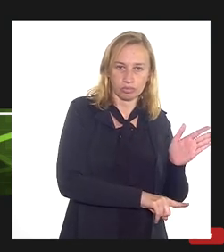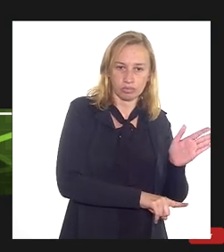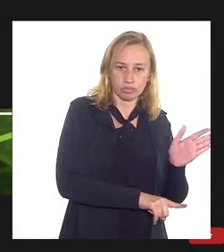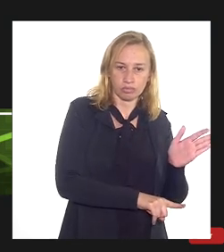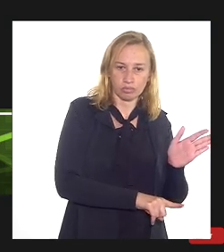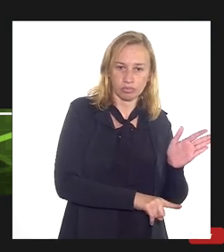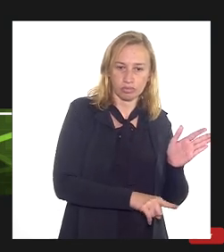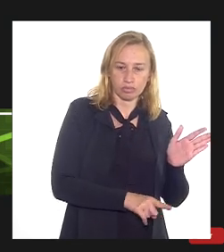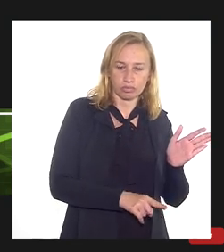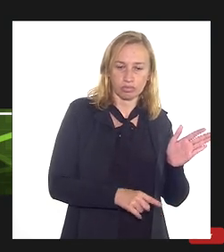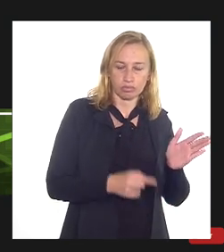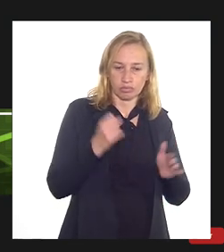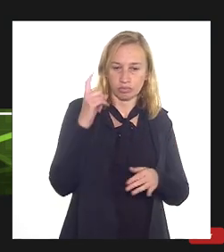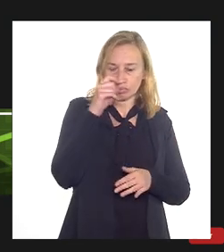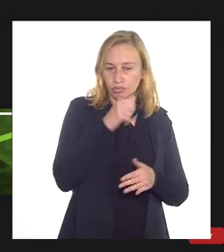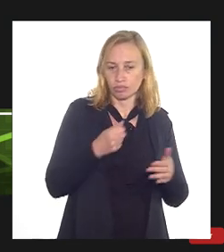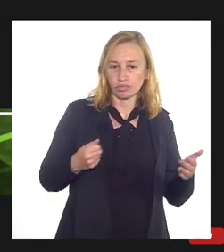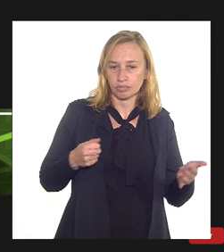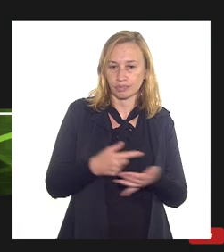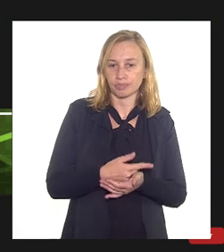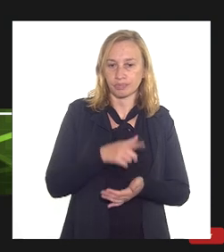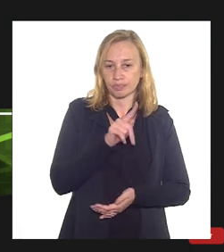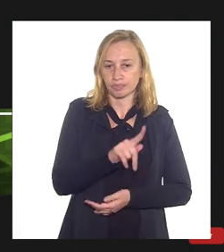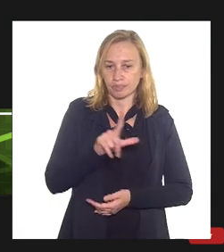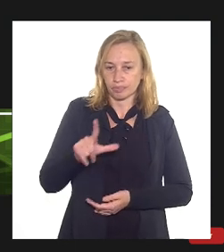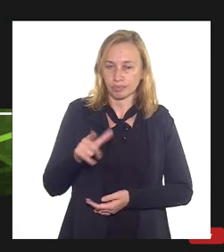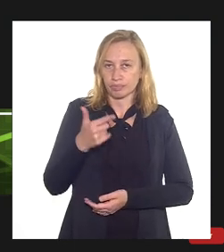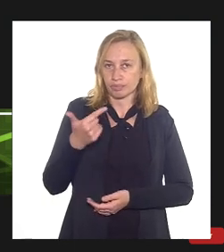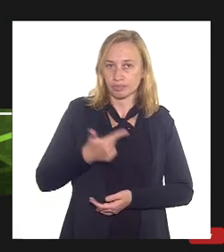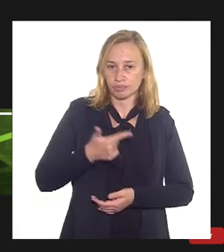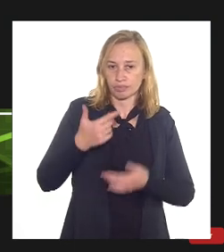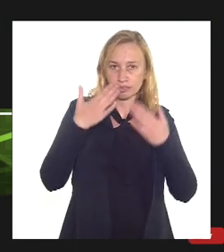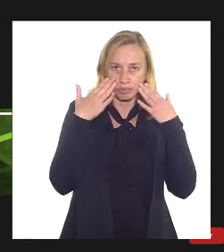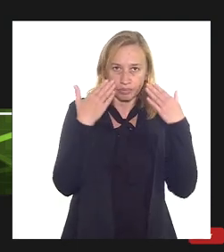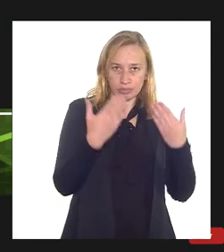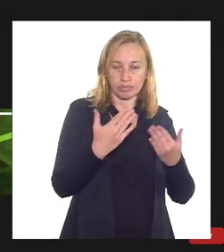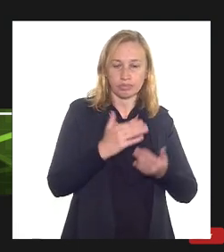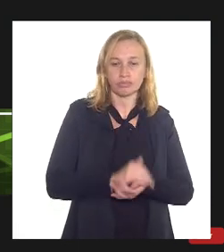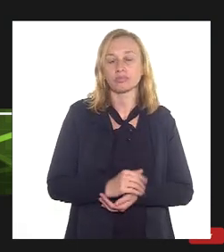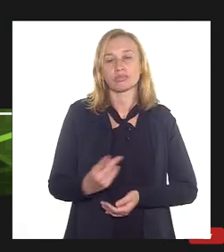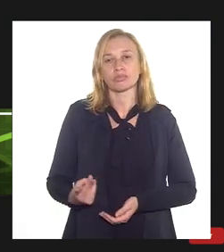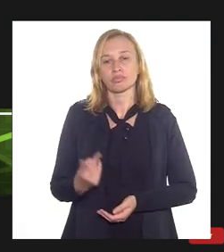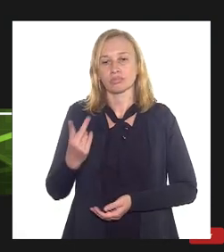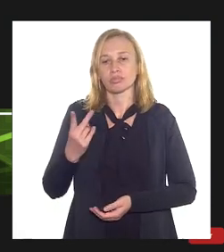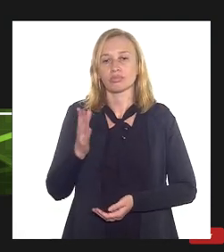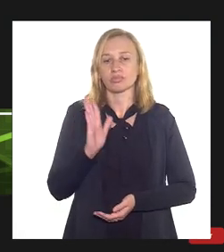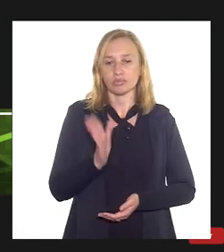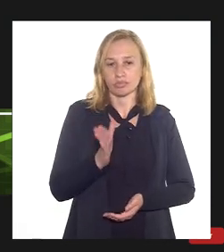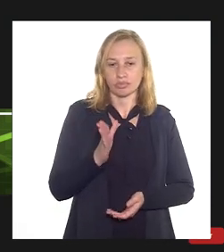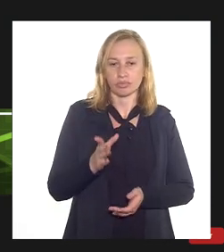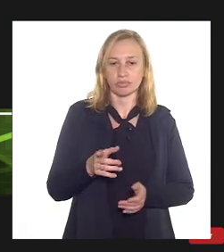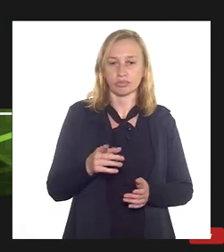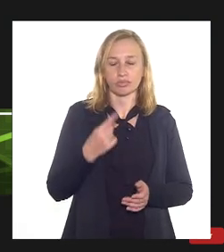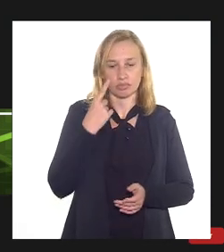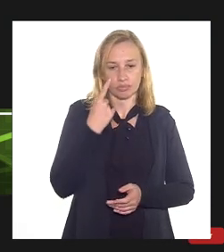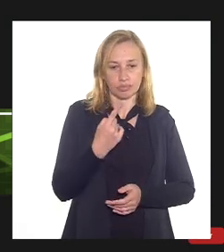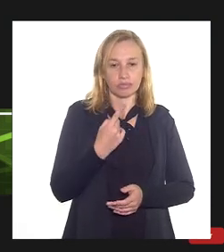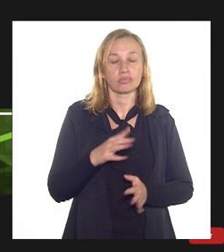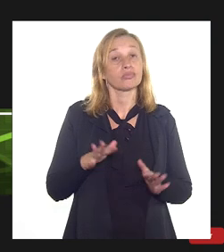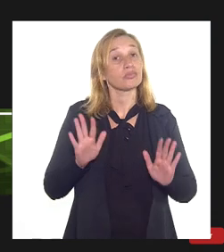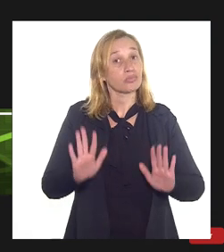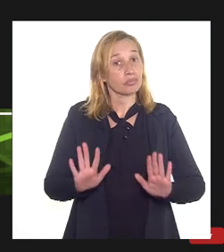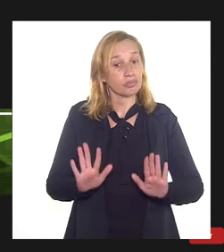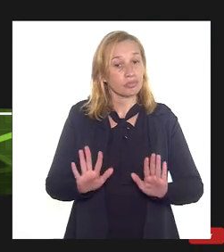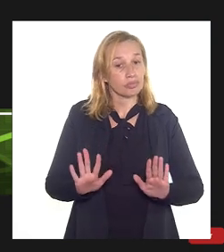impactou o pagamento das PRs e que, segundo o que foi apresentado, o valor já foi apurado. Porém,